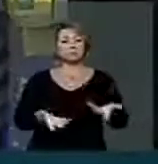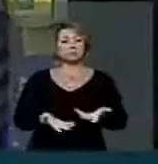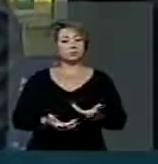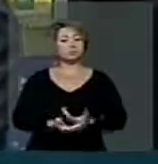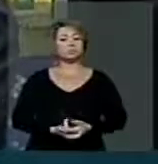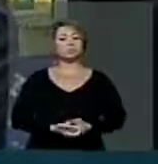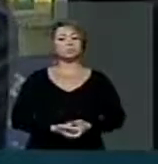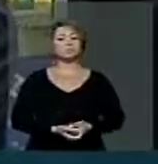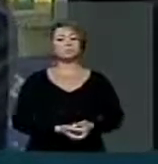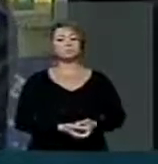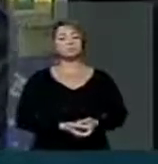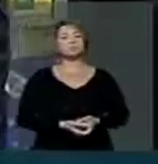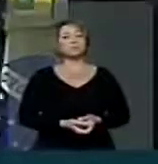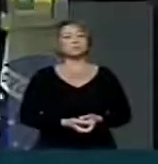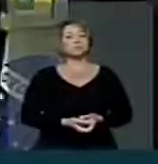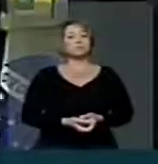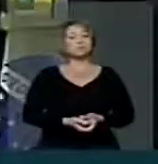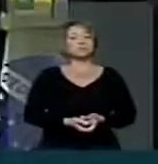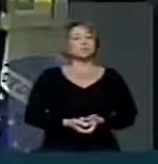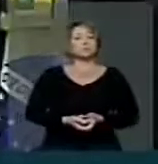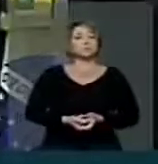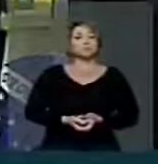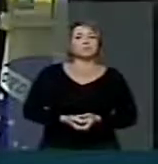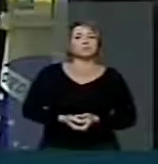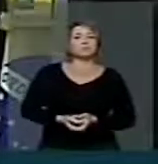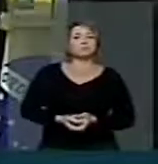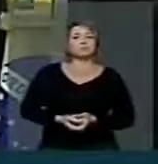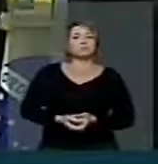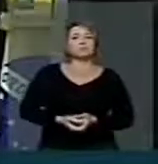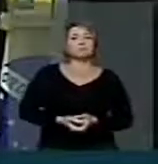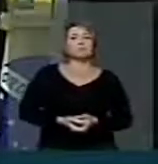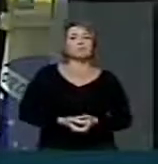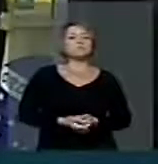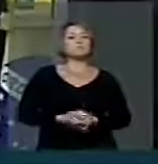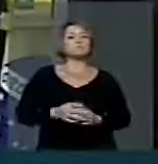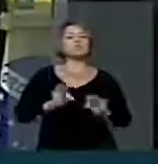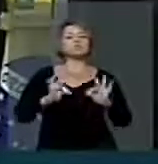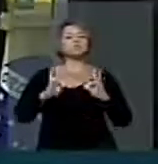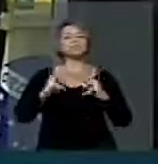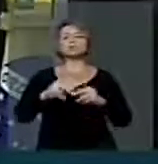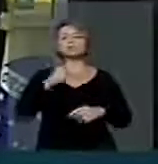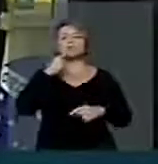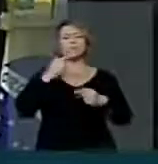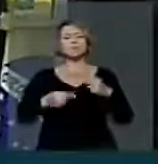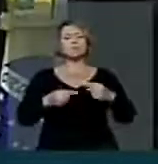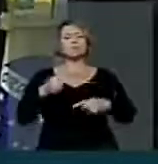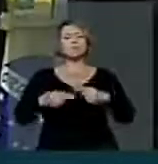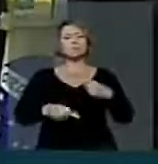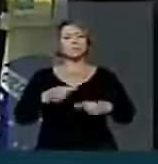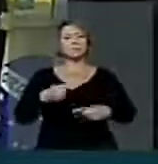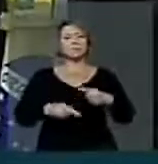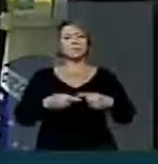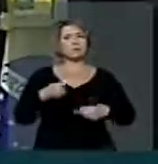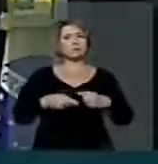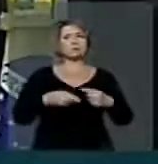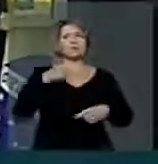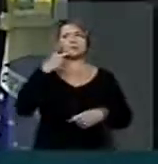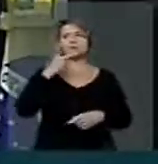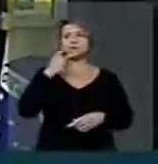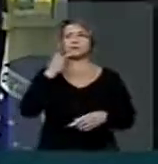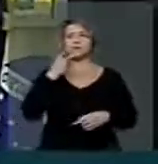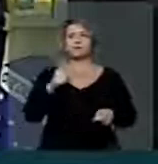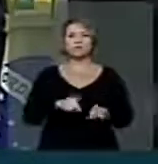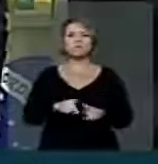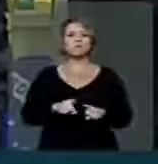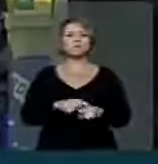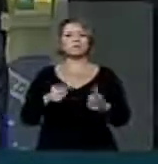Para concluir, senhor presidente, todo o debate ficou minimizado. De